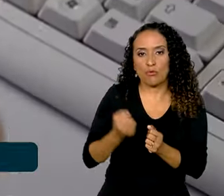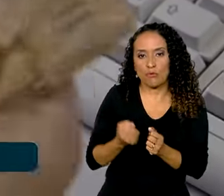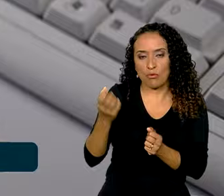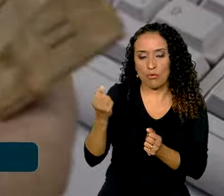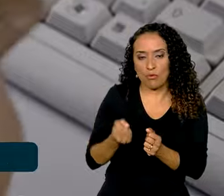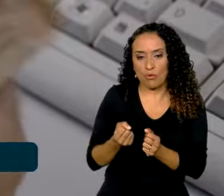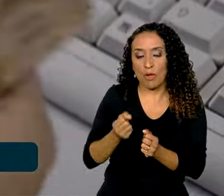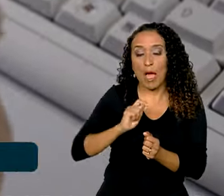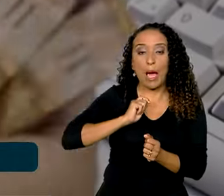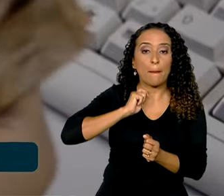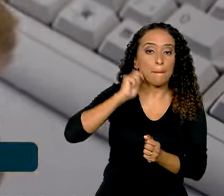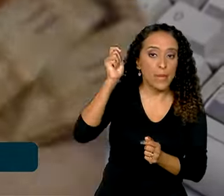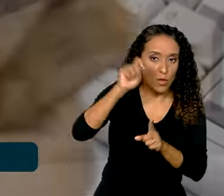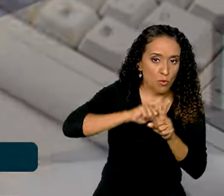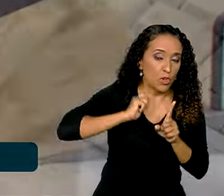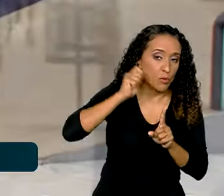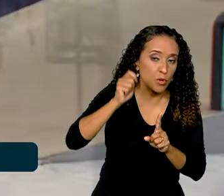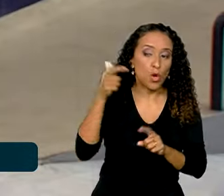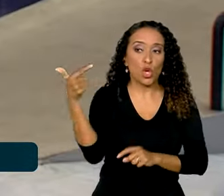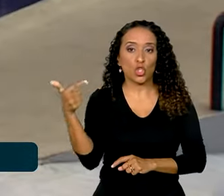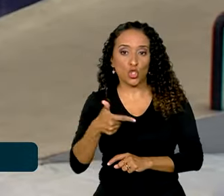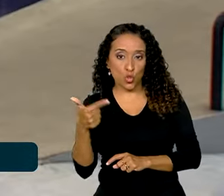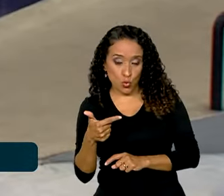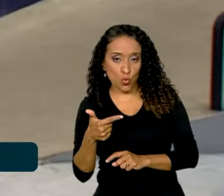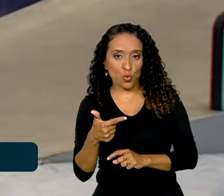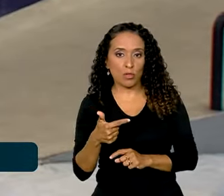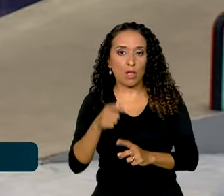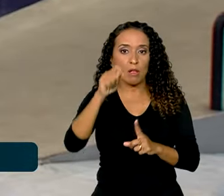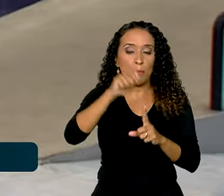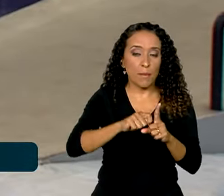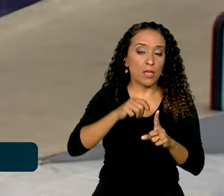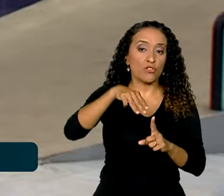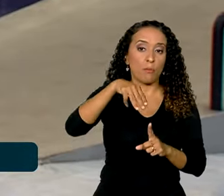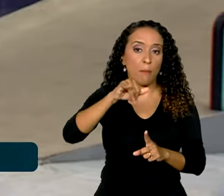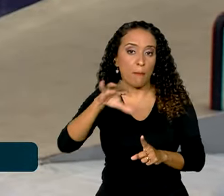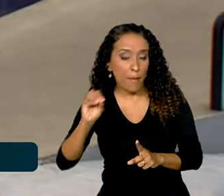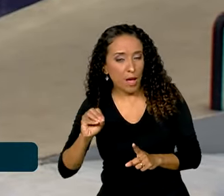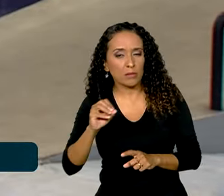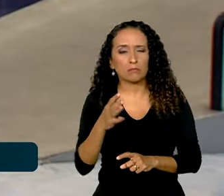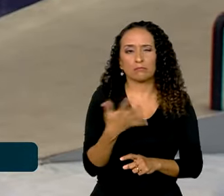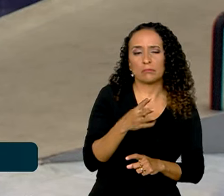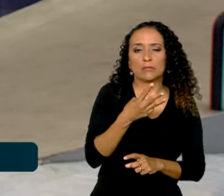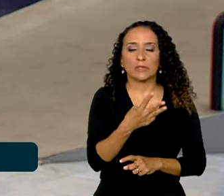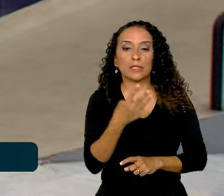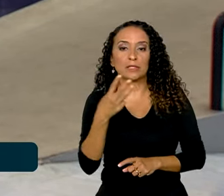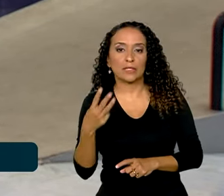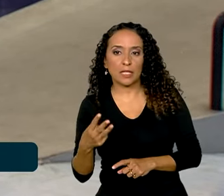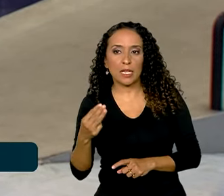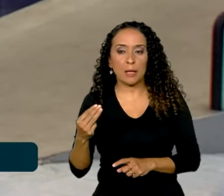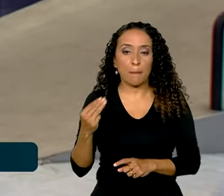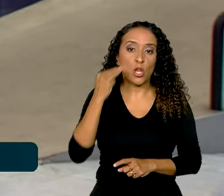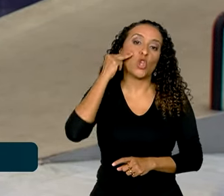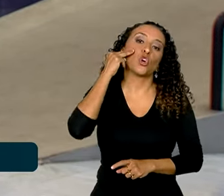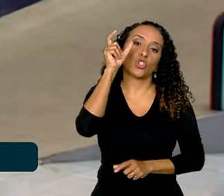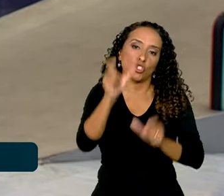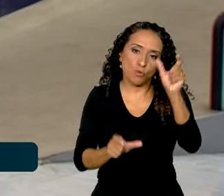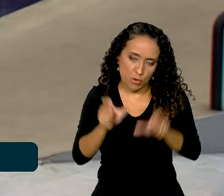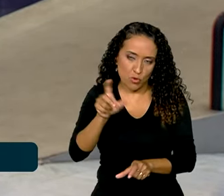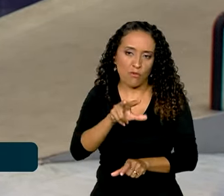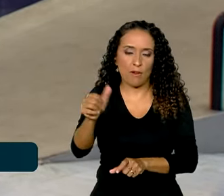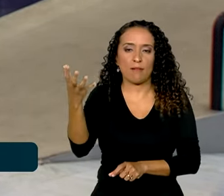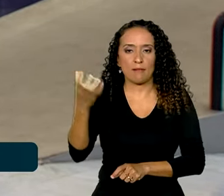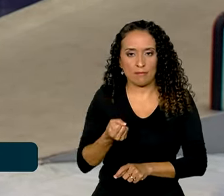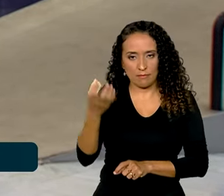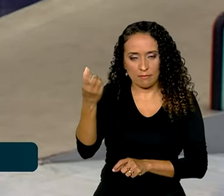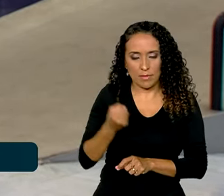de abril e a segunda com o benefício de maio. Cerca de 33 milhões de beneficiários devem receber